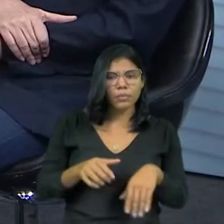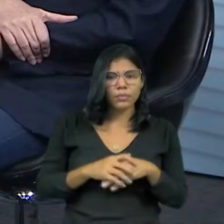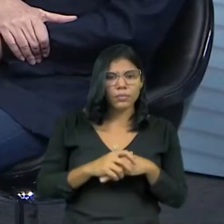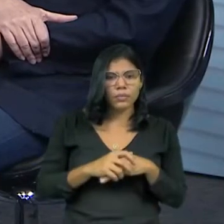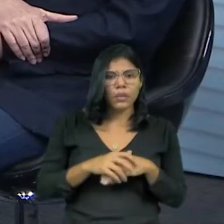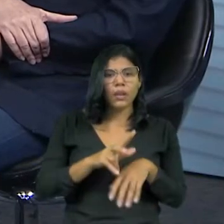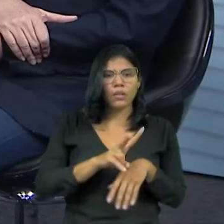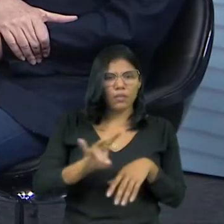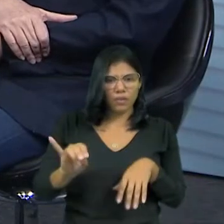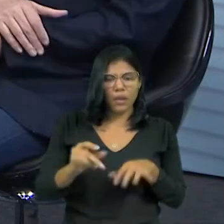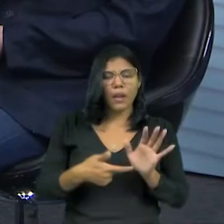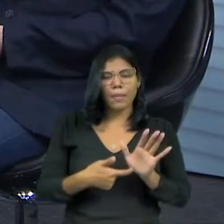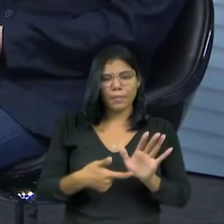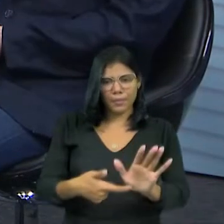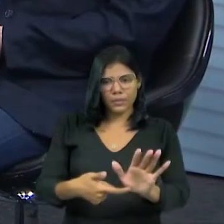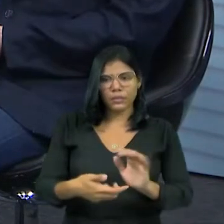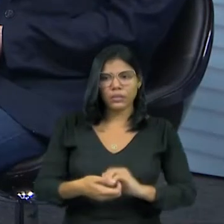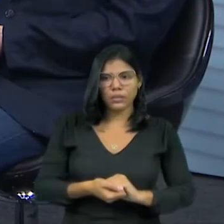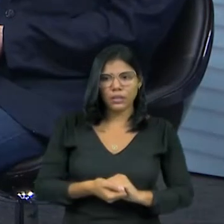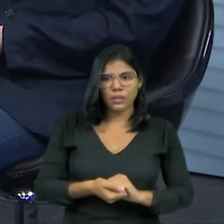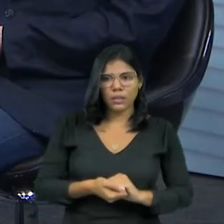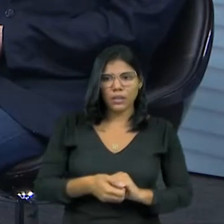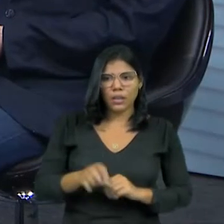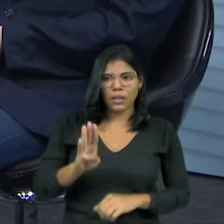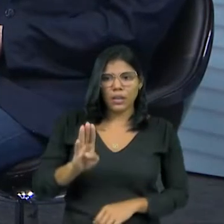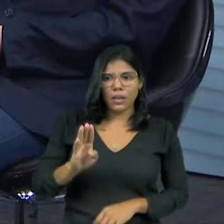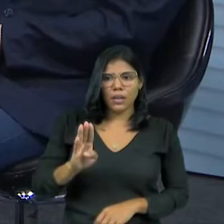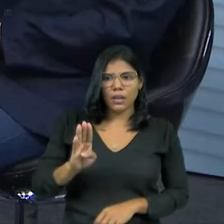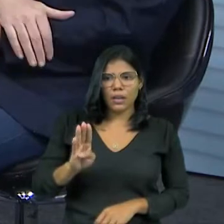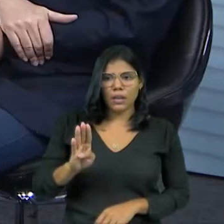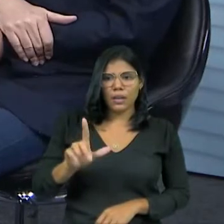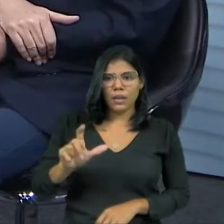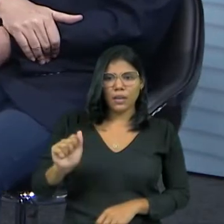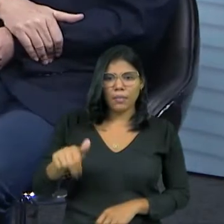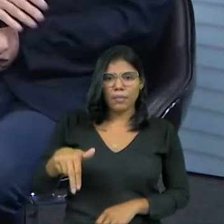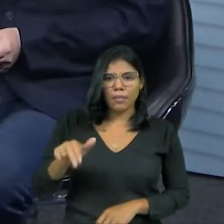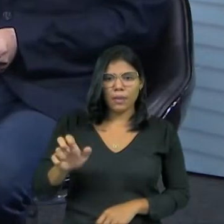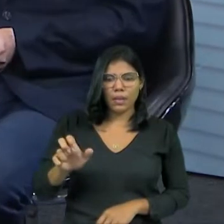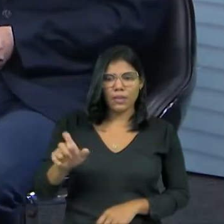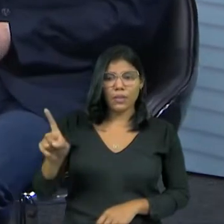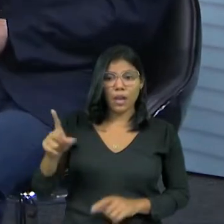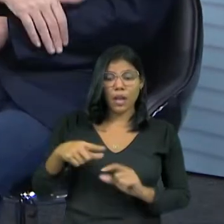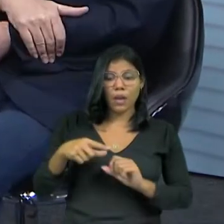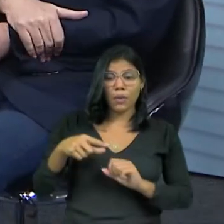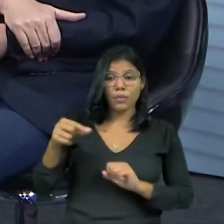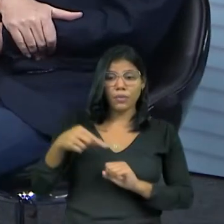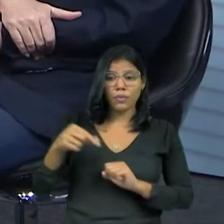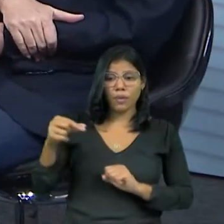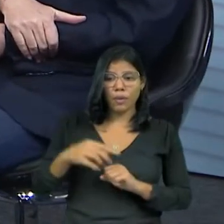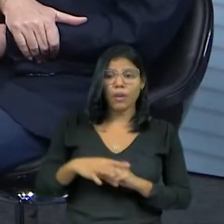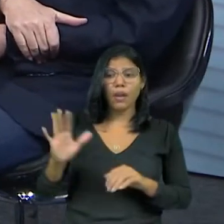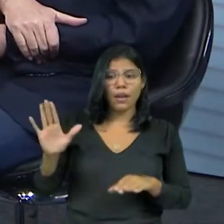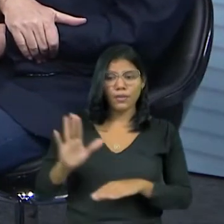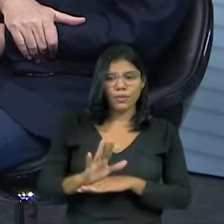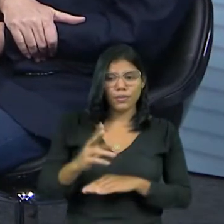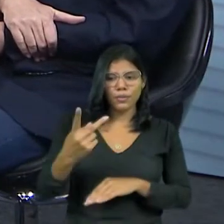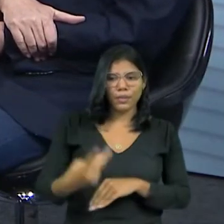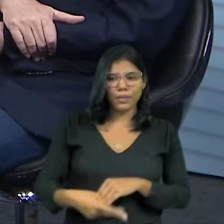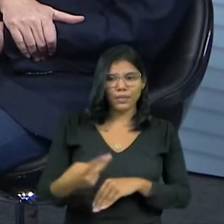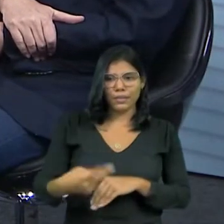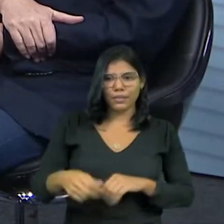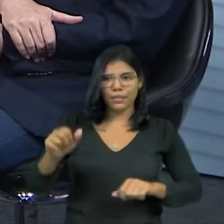apresentar isso. A doutora Blaine, da Unifor. Da Unifor. Nossa colaboradora aqui no programa. Sim.